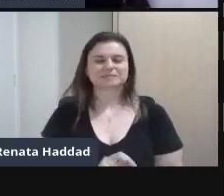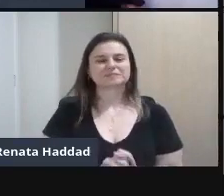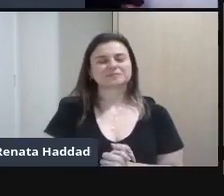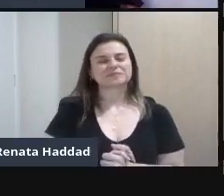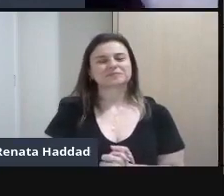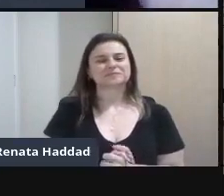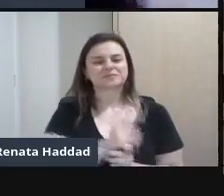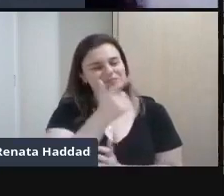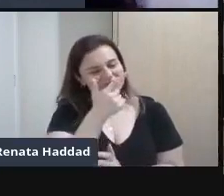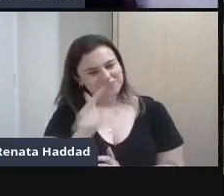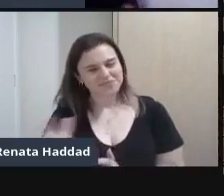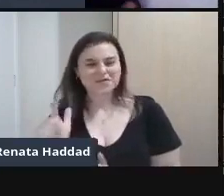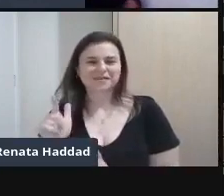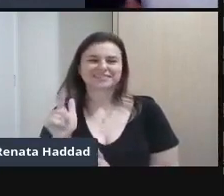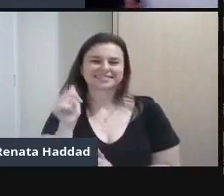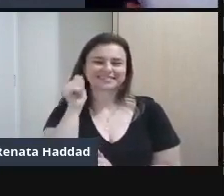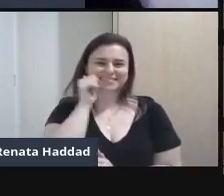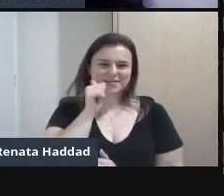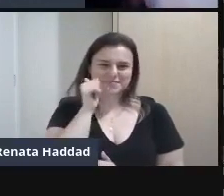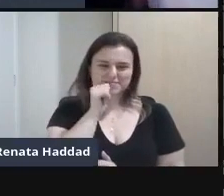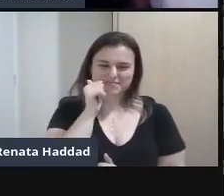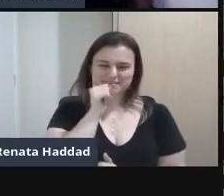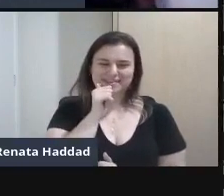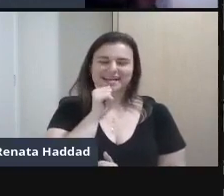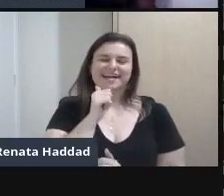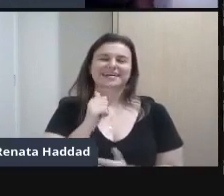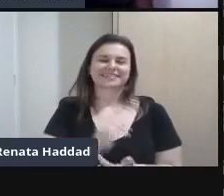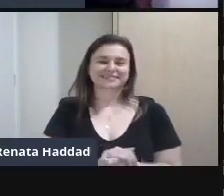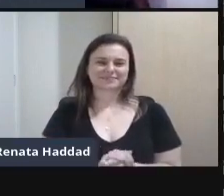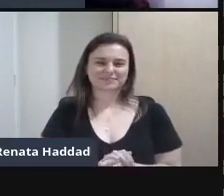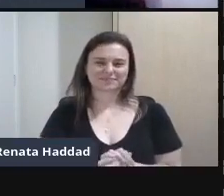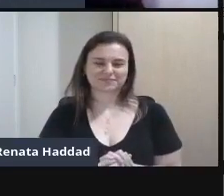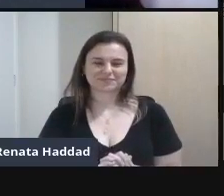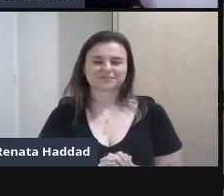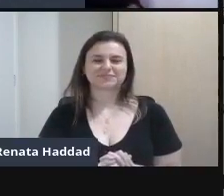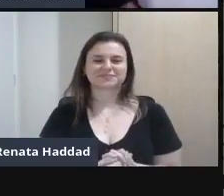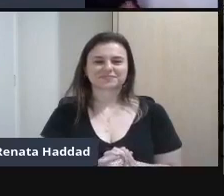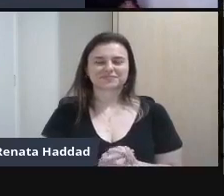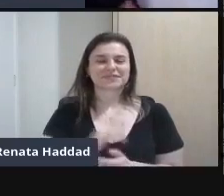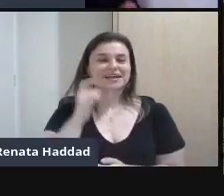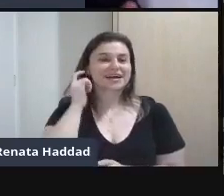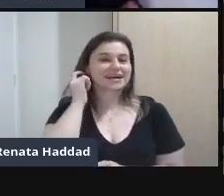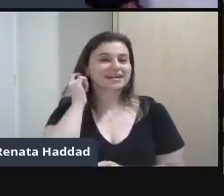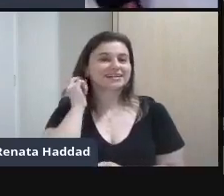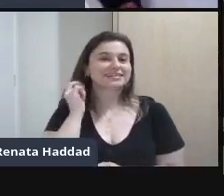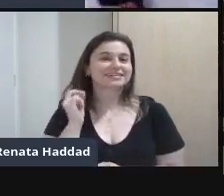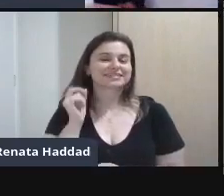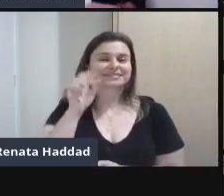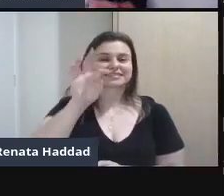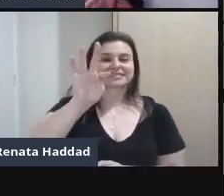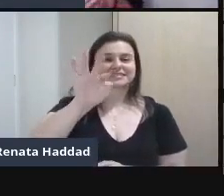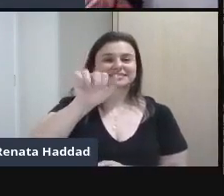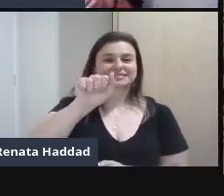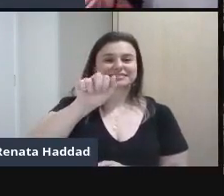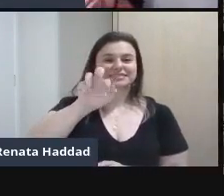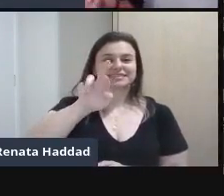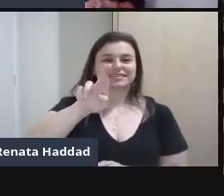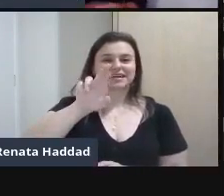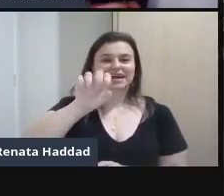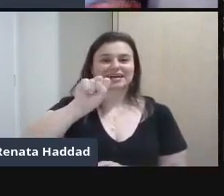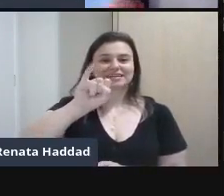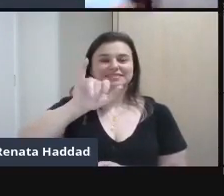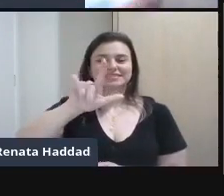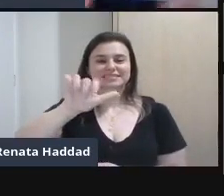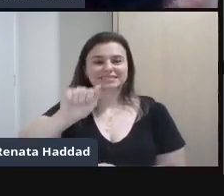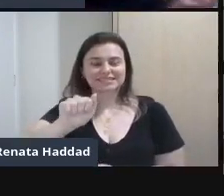Mais uma mulher incrível Das artes Como eu falei pra vocês Tarsila do Amaral A gente tem uma publicação Muito bacana